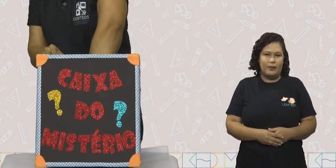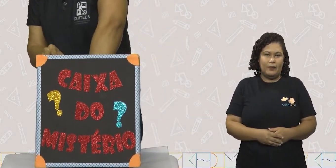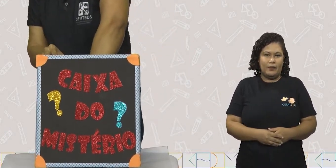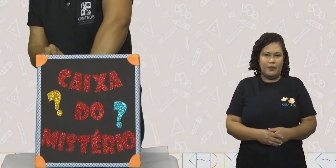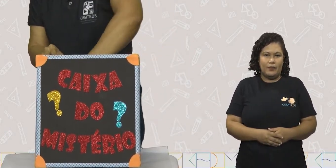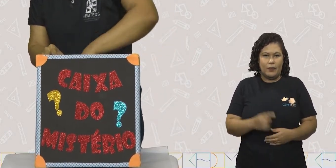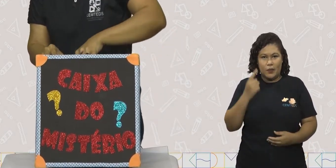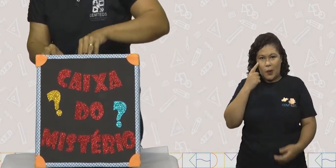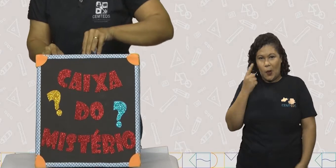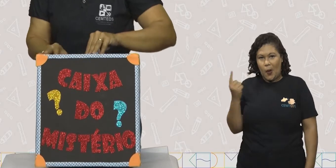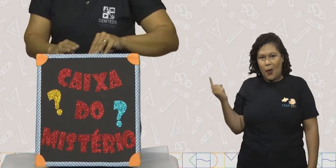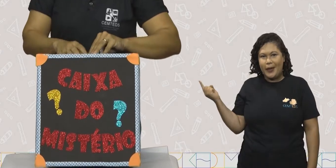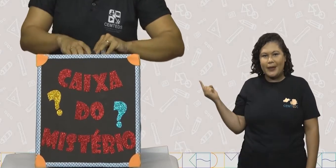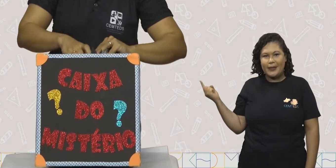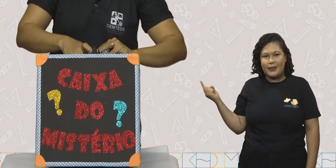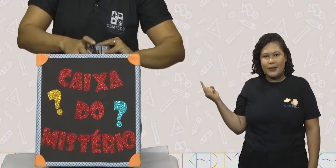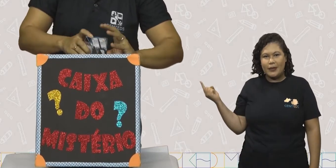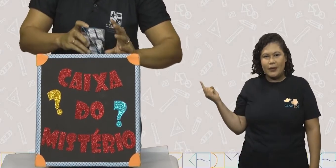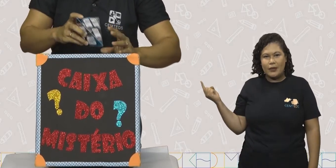Agora nós temos